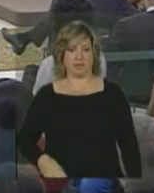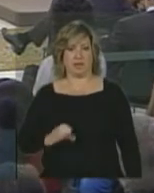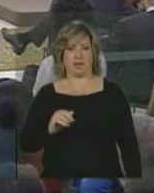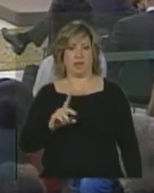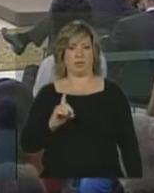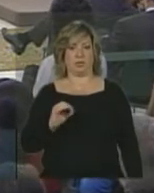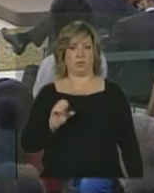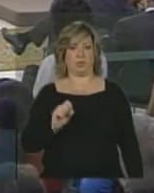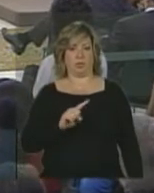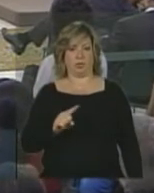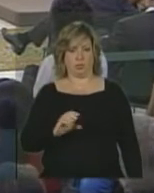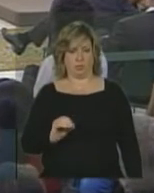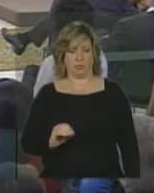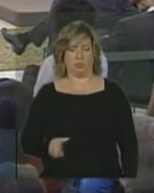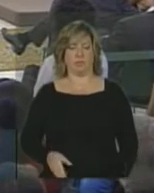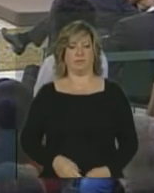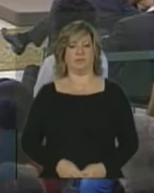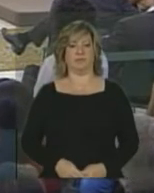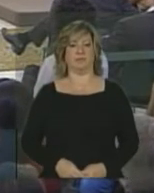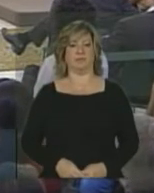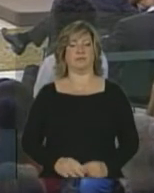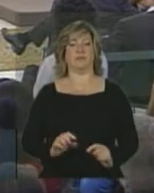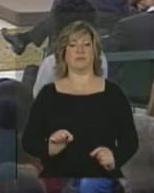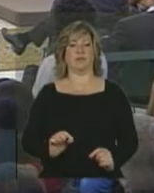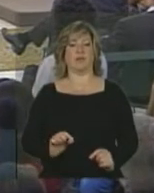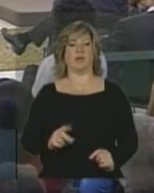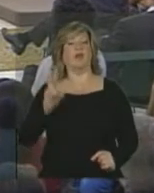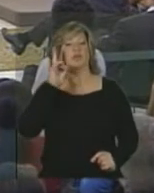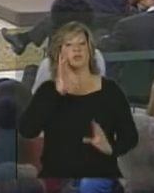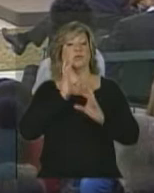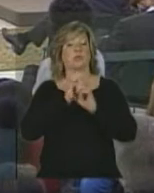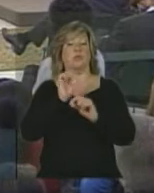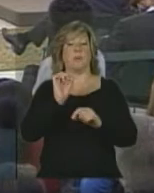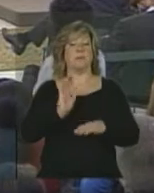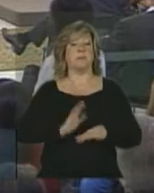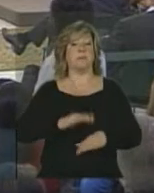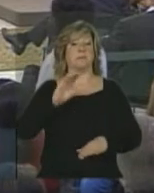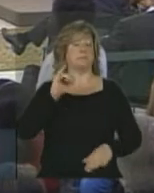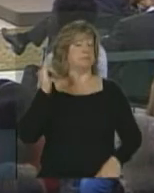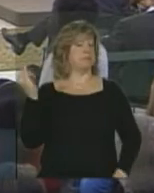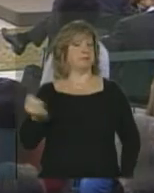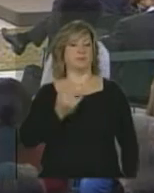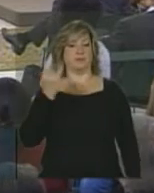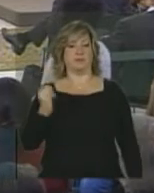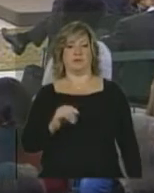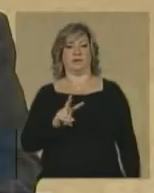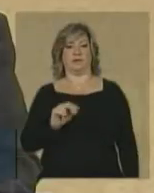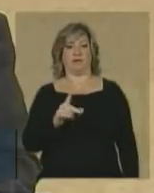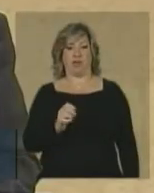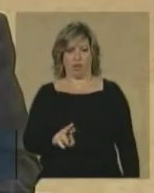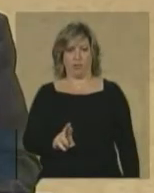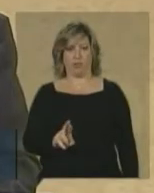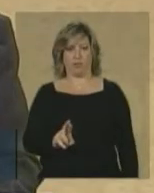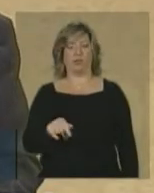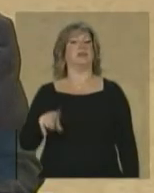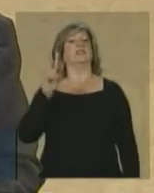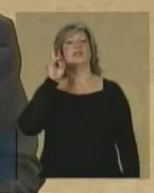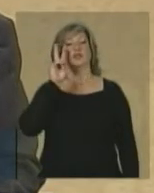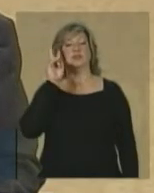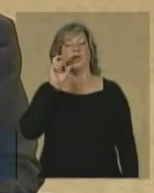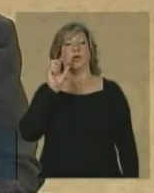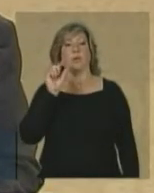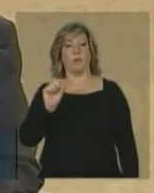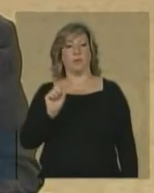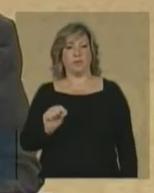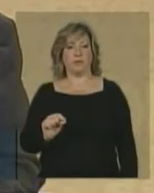da Justiça. Histórico, digo eu, da mais alta relevância. Trata-se da sanção